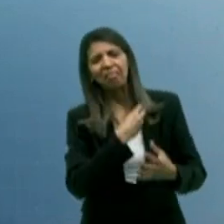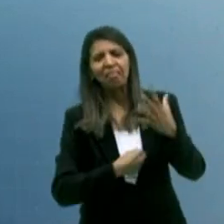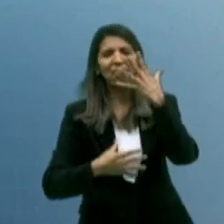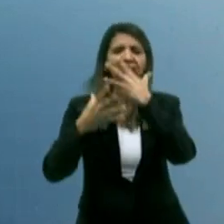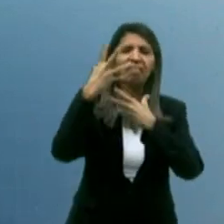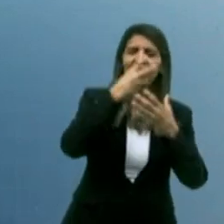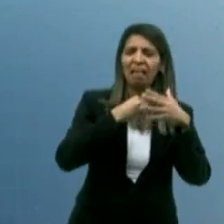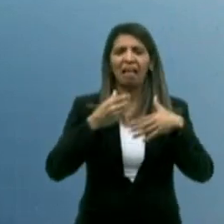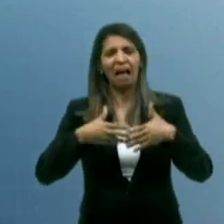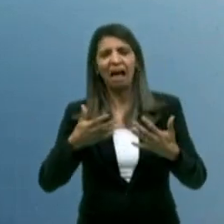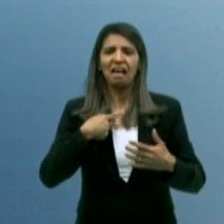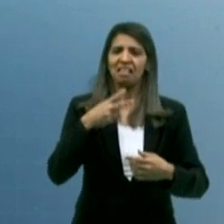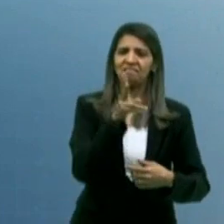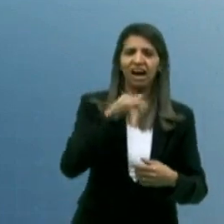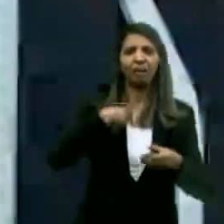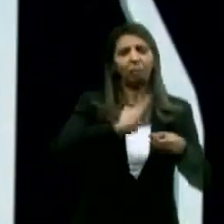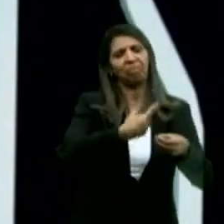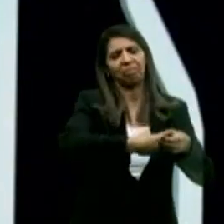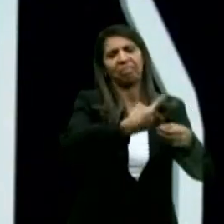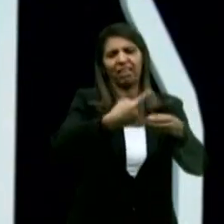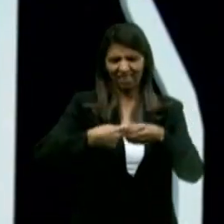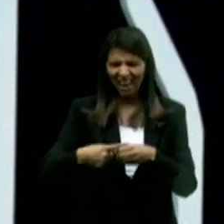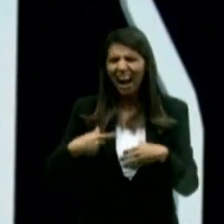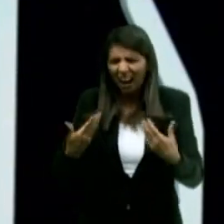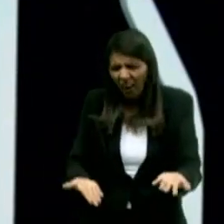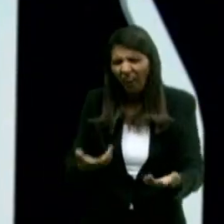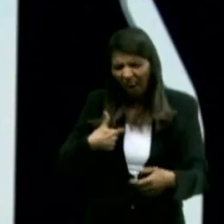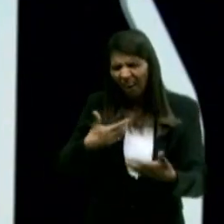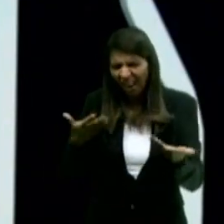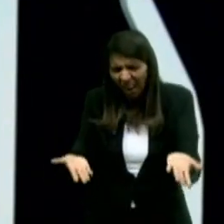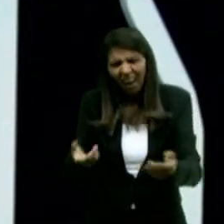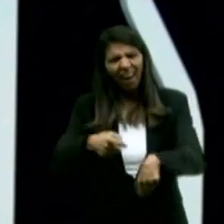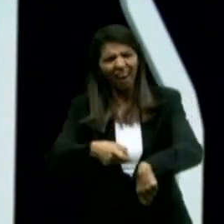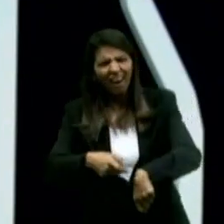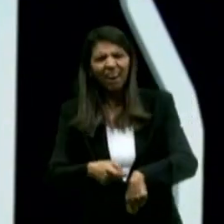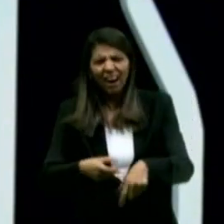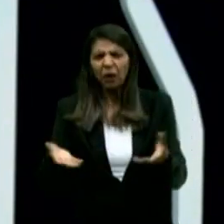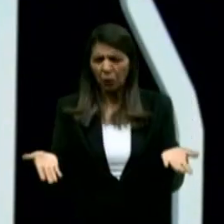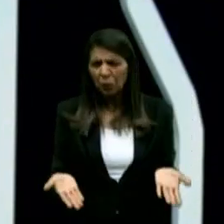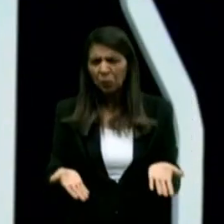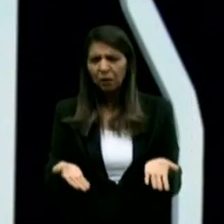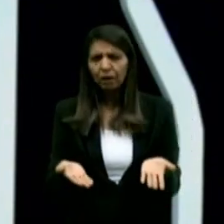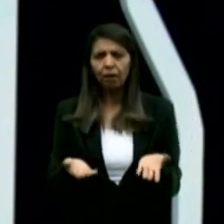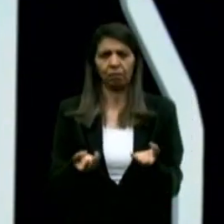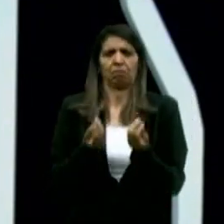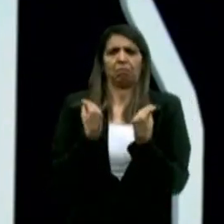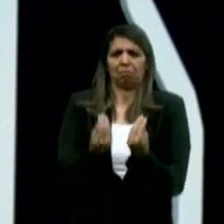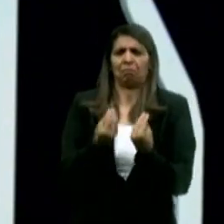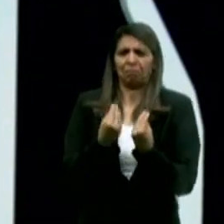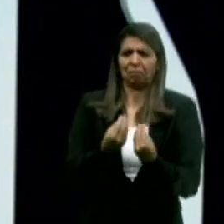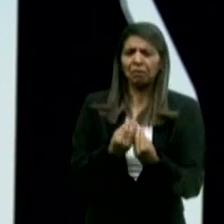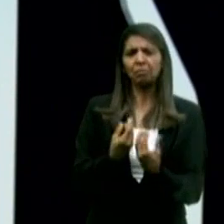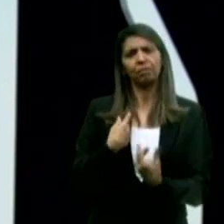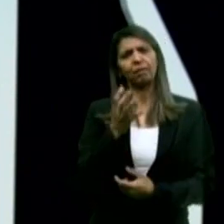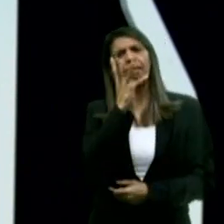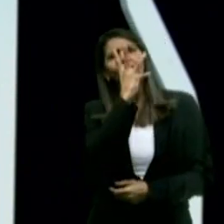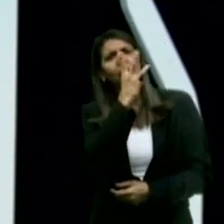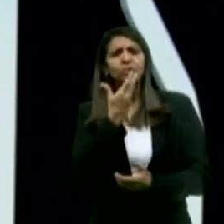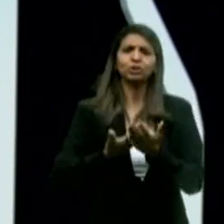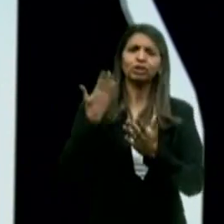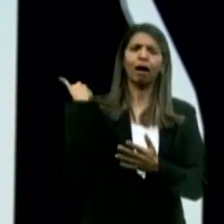interiorizar a saúde, agora, João, você vai interiorizar a saúde? Quanto tempo que você não está no poder?